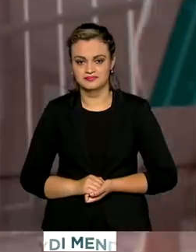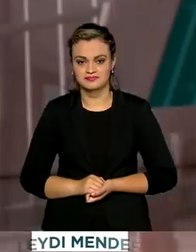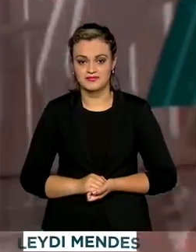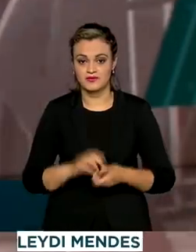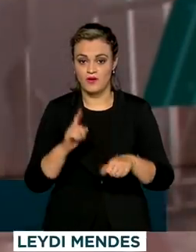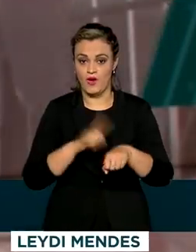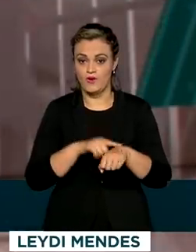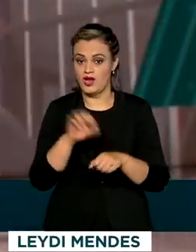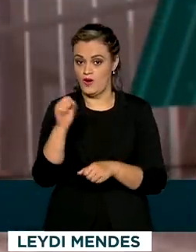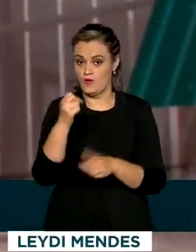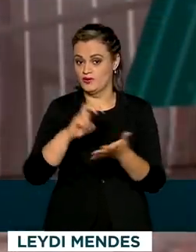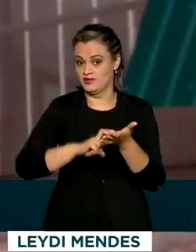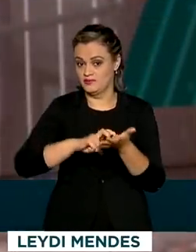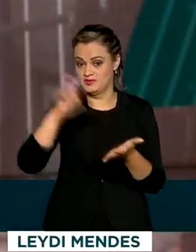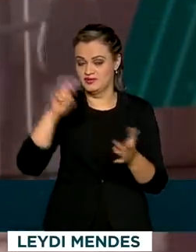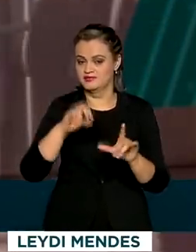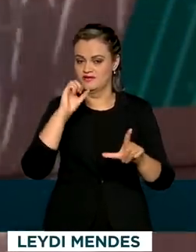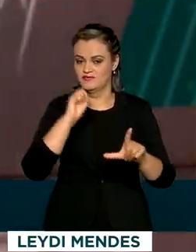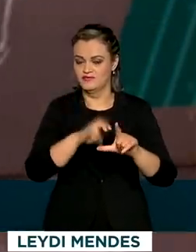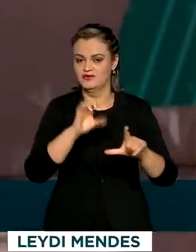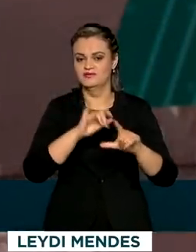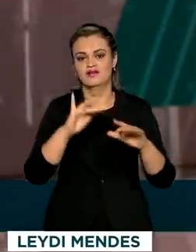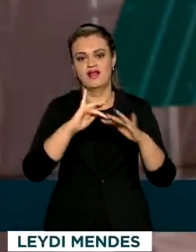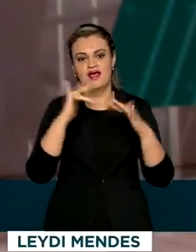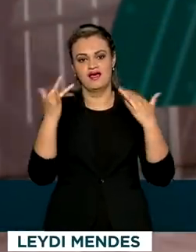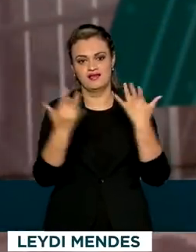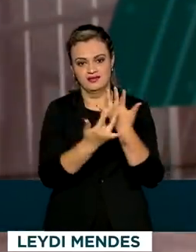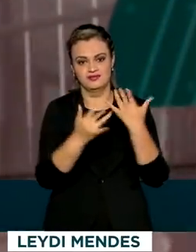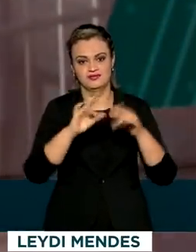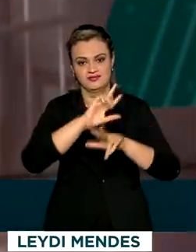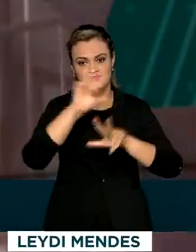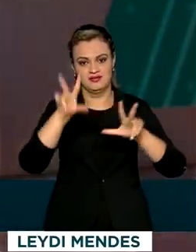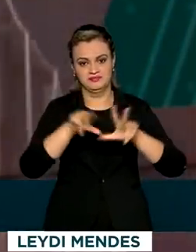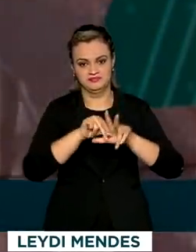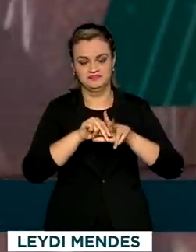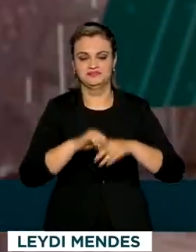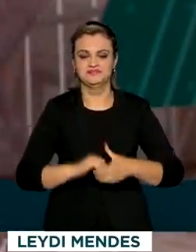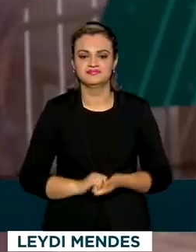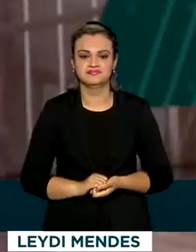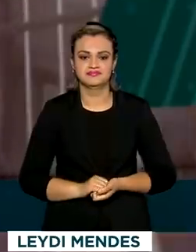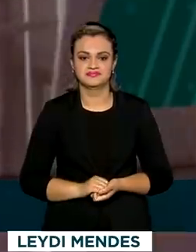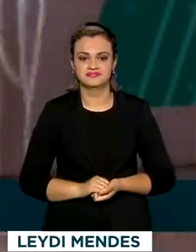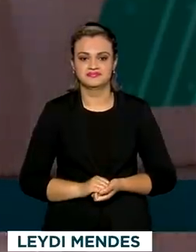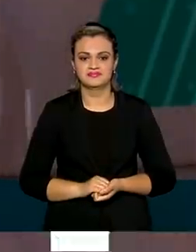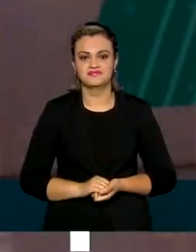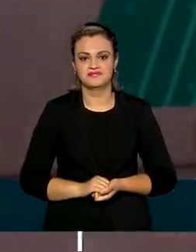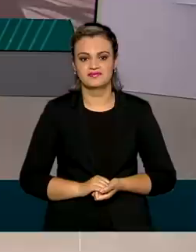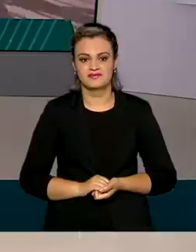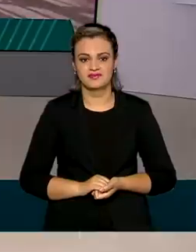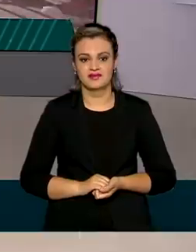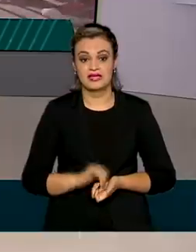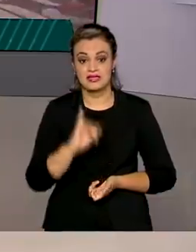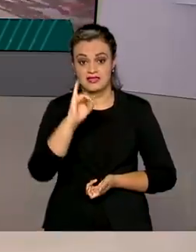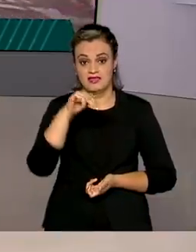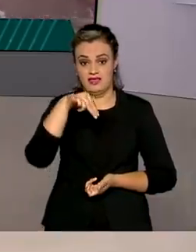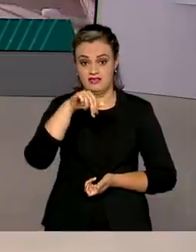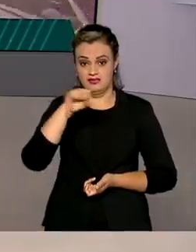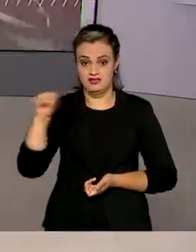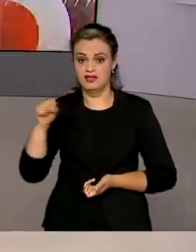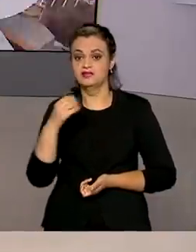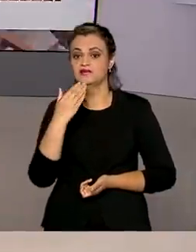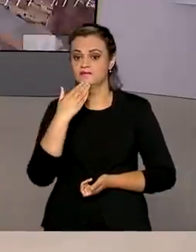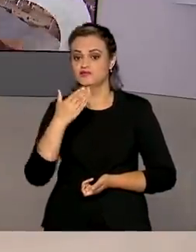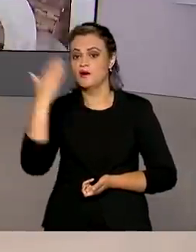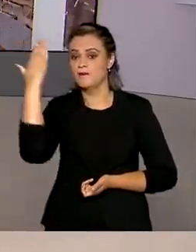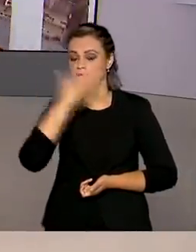Agora, 8 horas da manhã, nós estamos ao vivo também pelas redes sociais da TV Brasil. O INSS vai